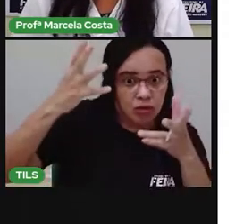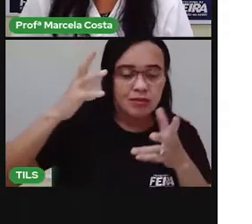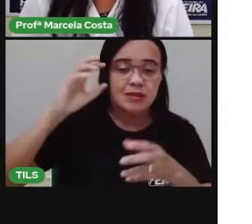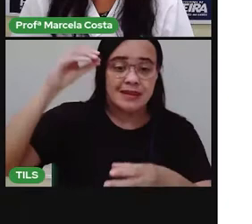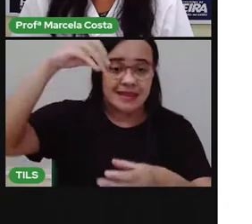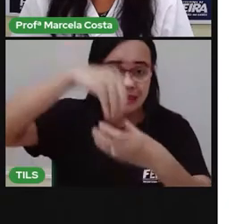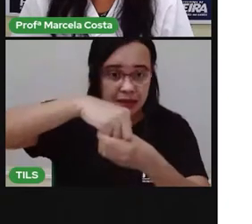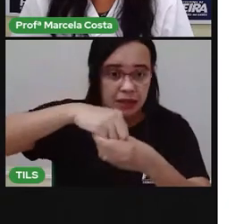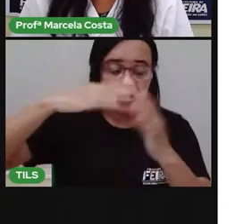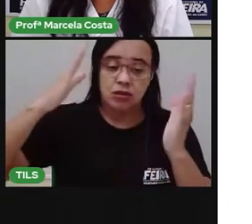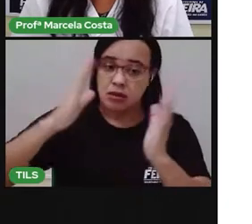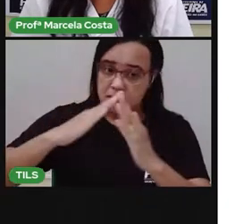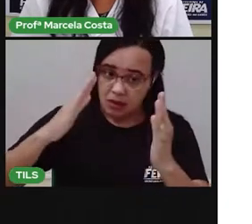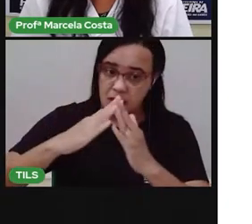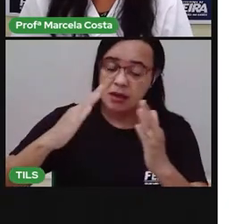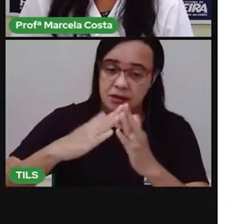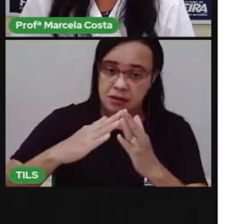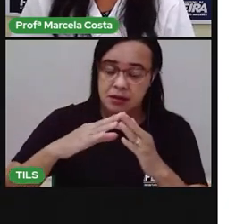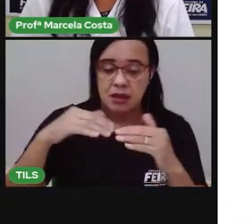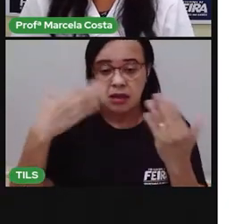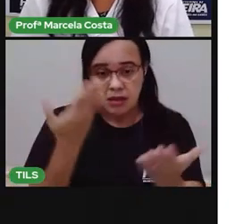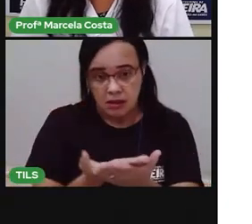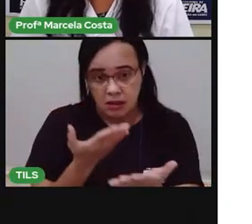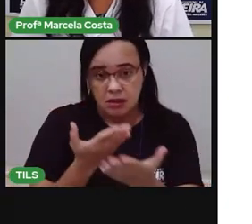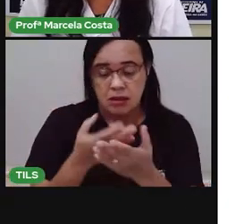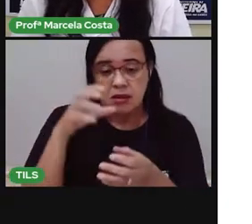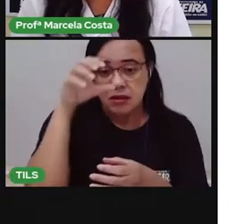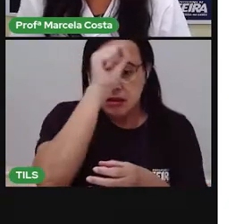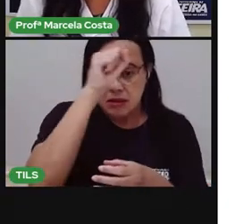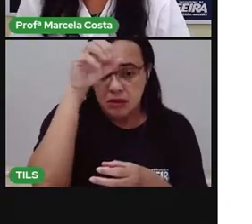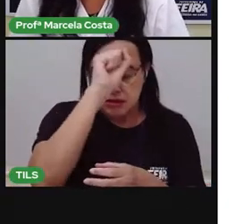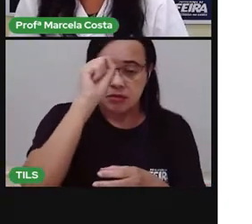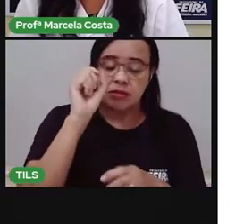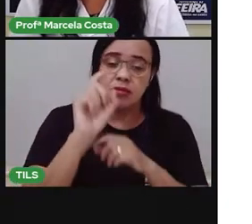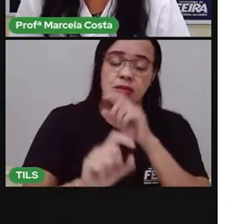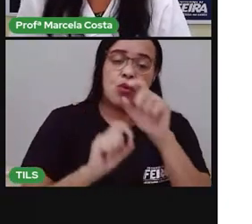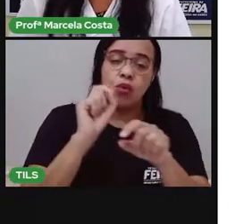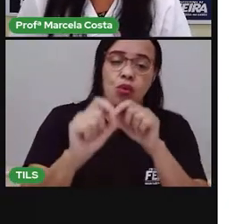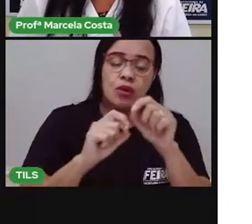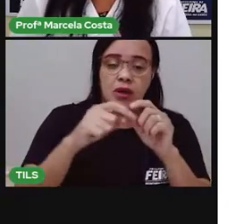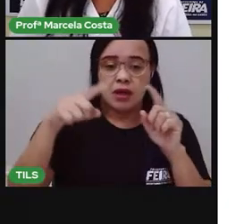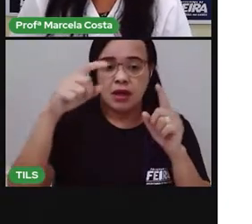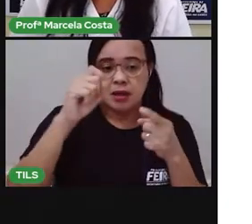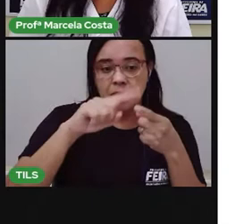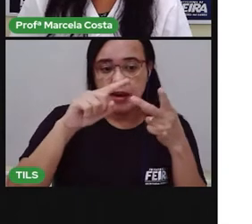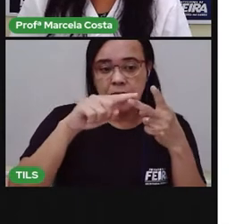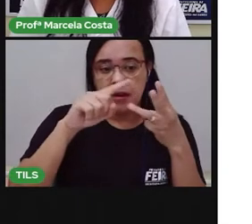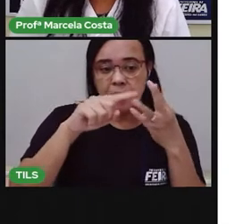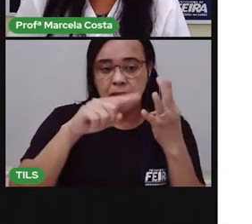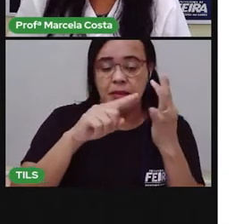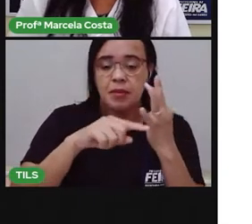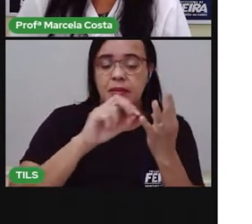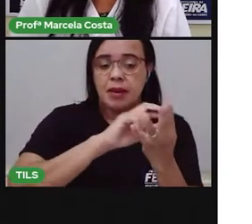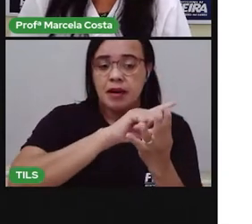aula, você vai aprender a enumerar elementos, né? Contando